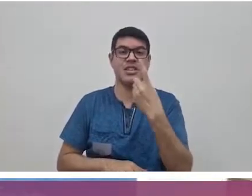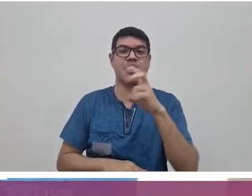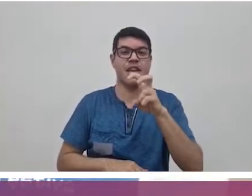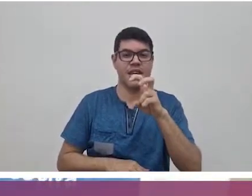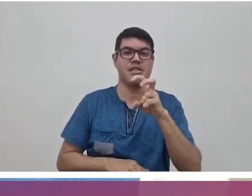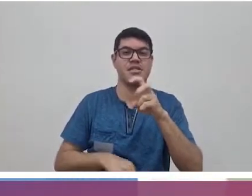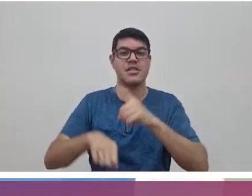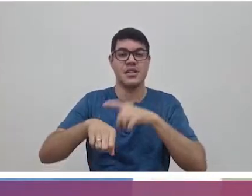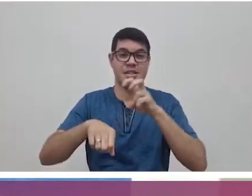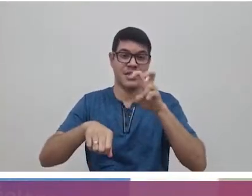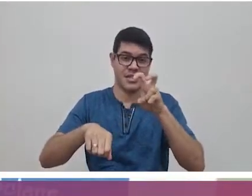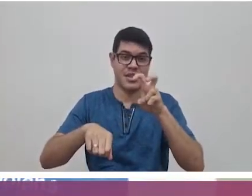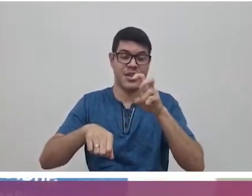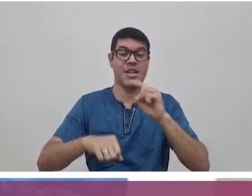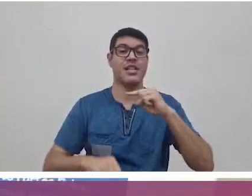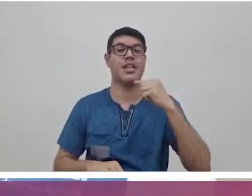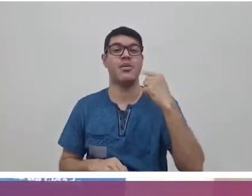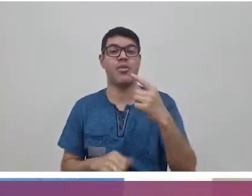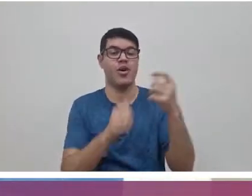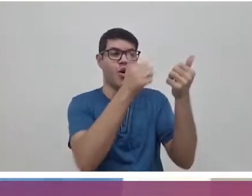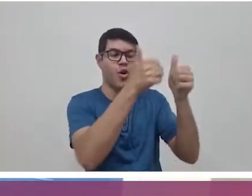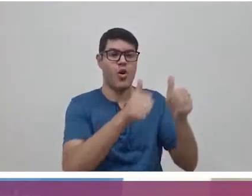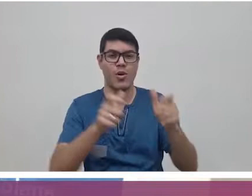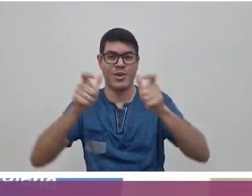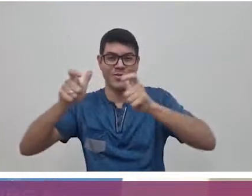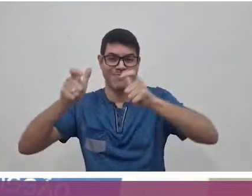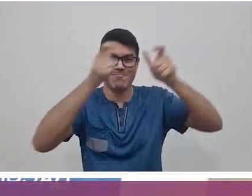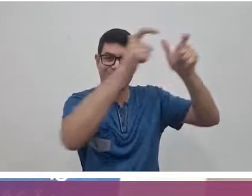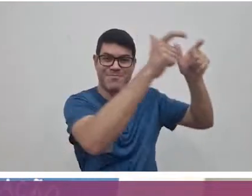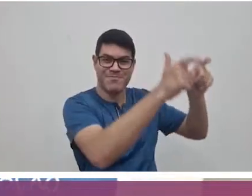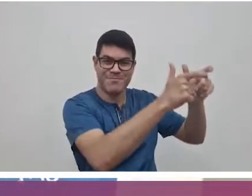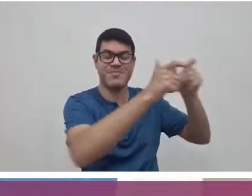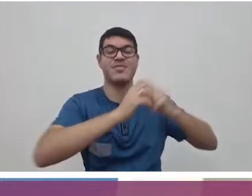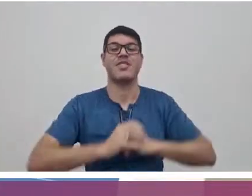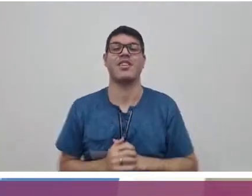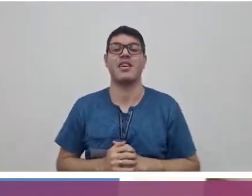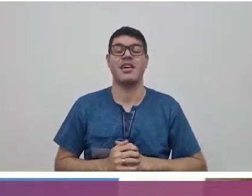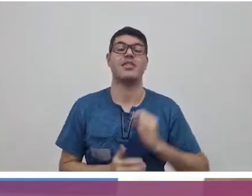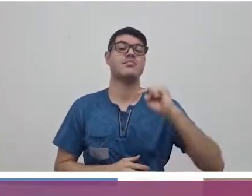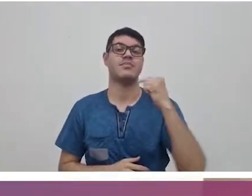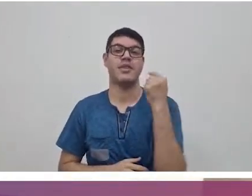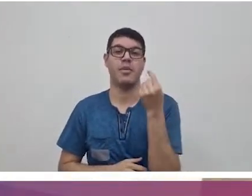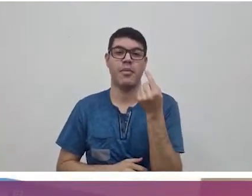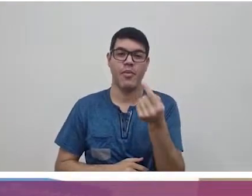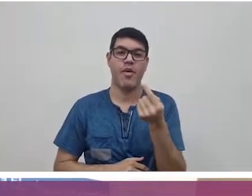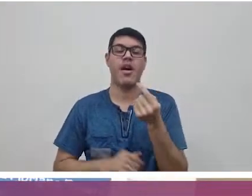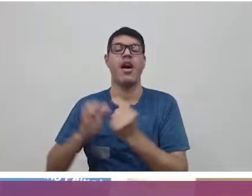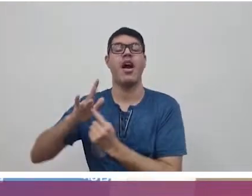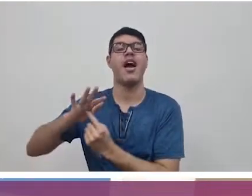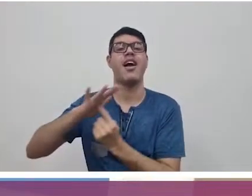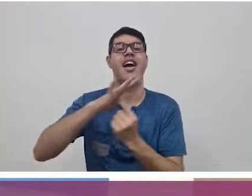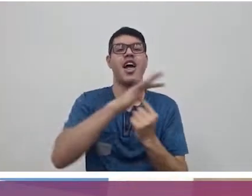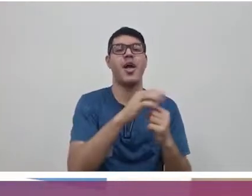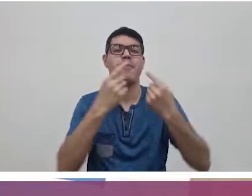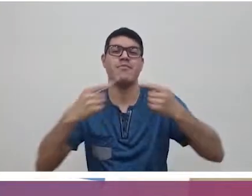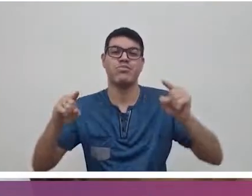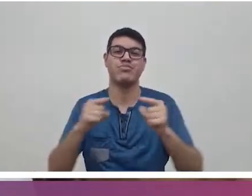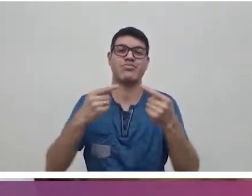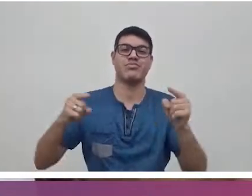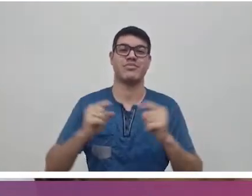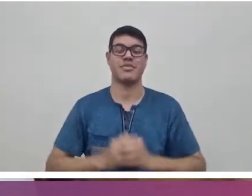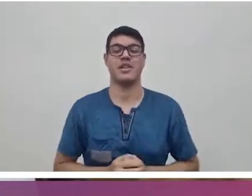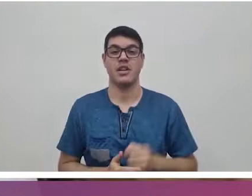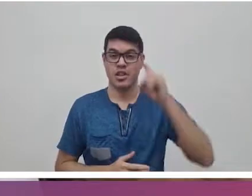15 também às 5 horas e em seguida coroação de Nossa Senhora, lógico, né?